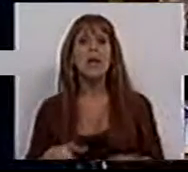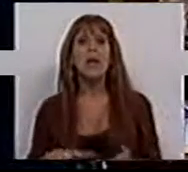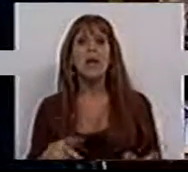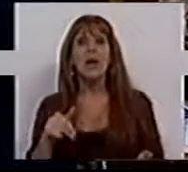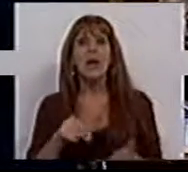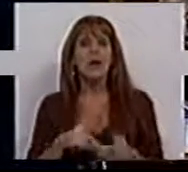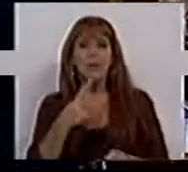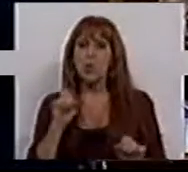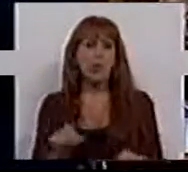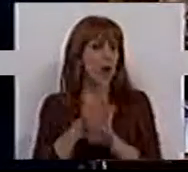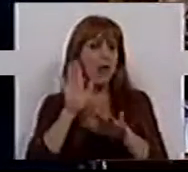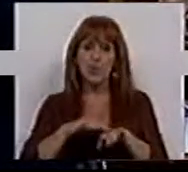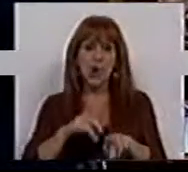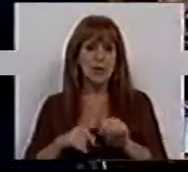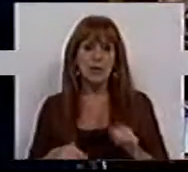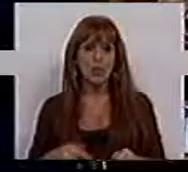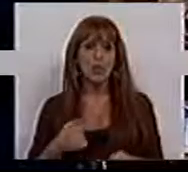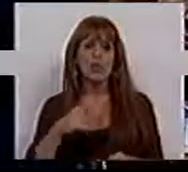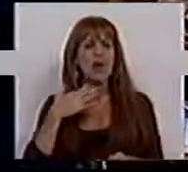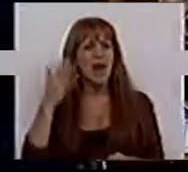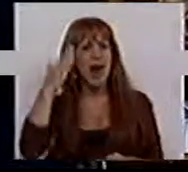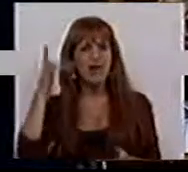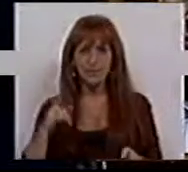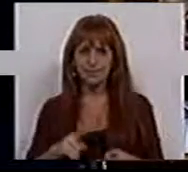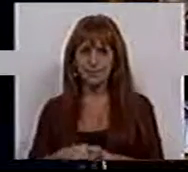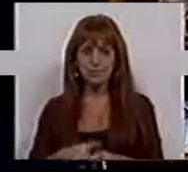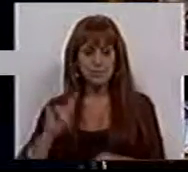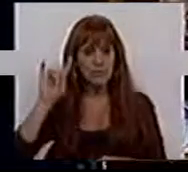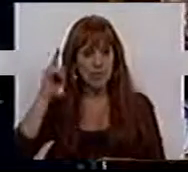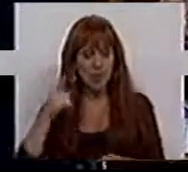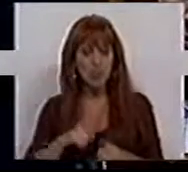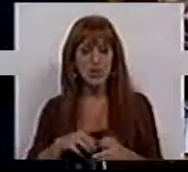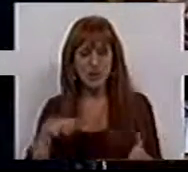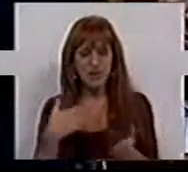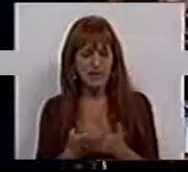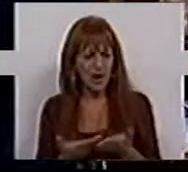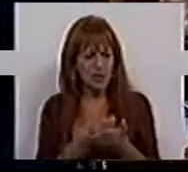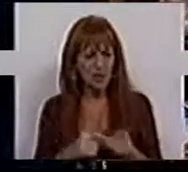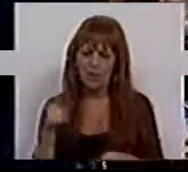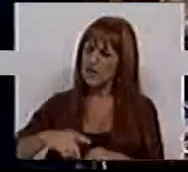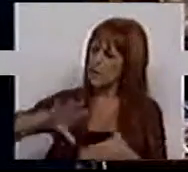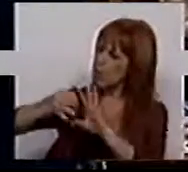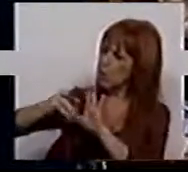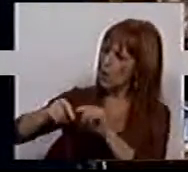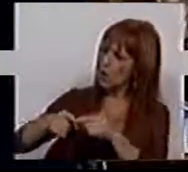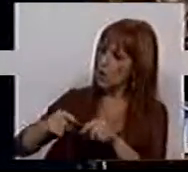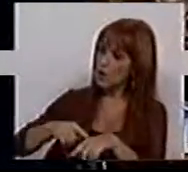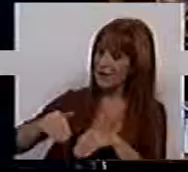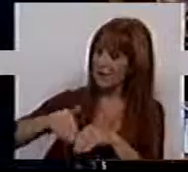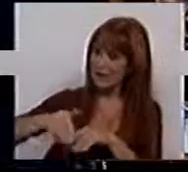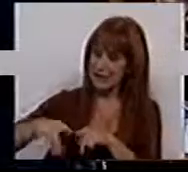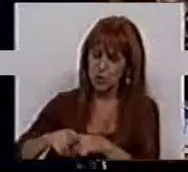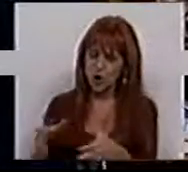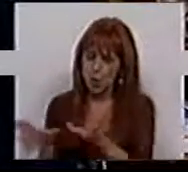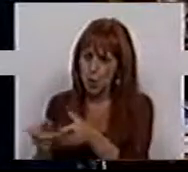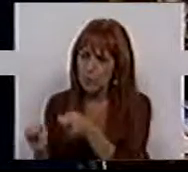posição é muito clara a este respeito. Nós achamos que, em vez de subjugar a economia a uma lógica curto-prasista,